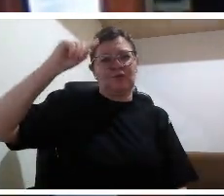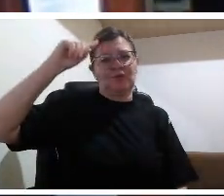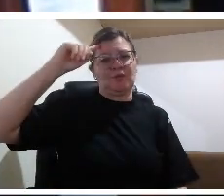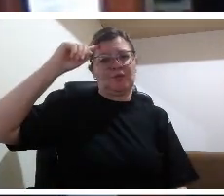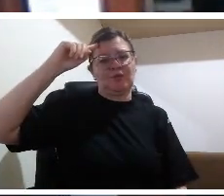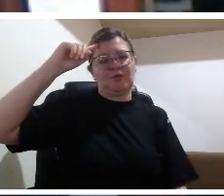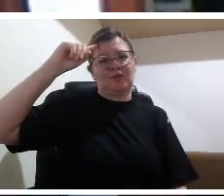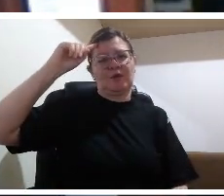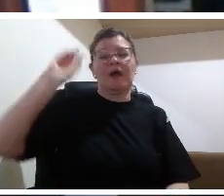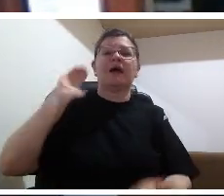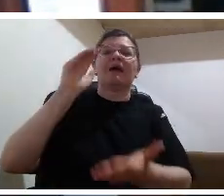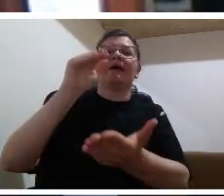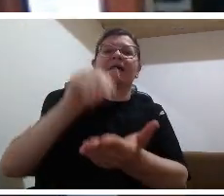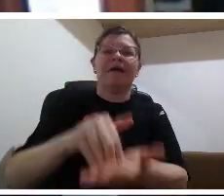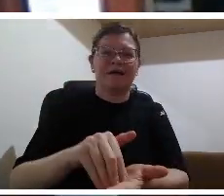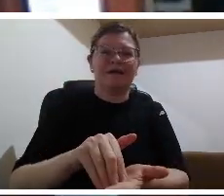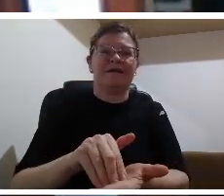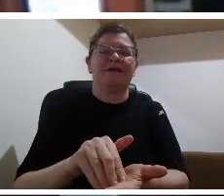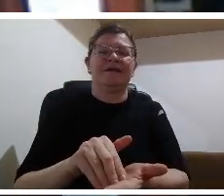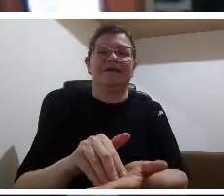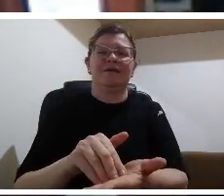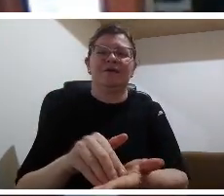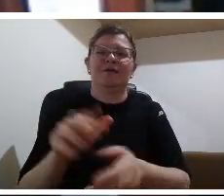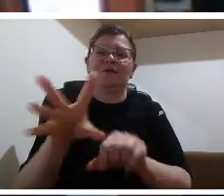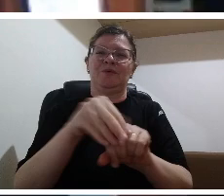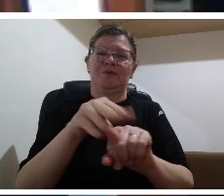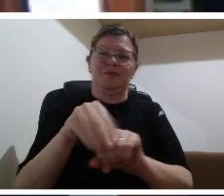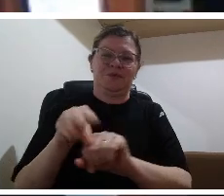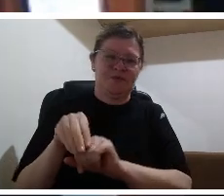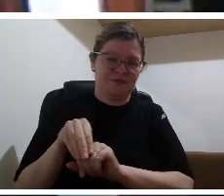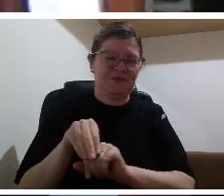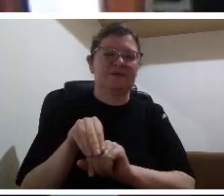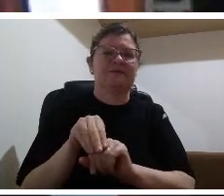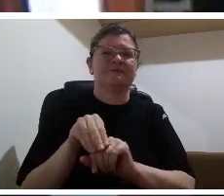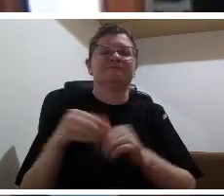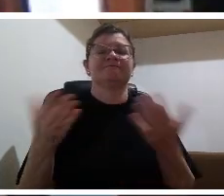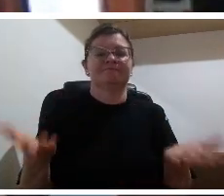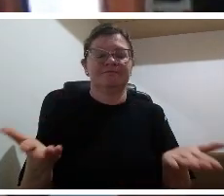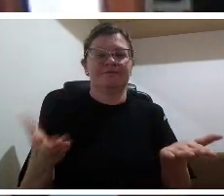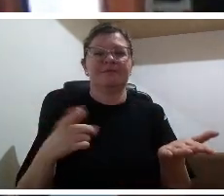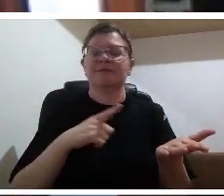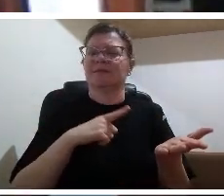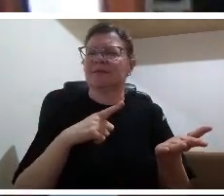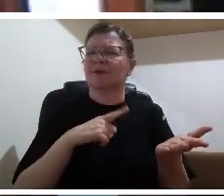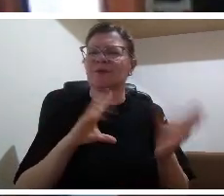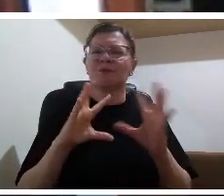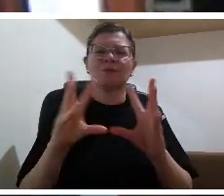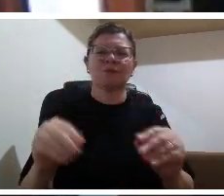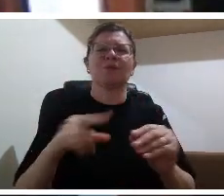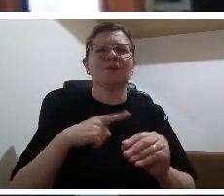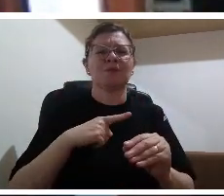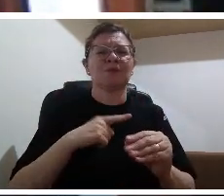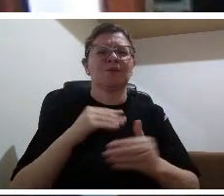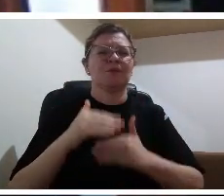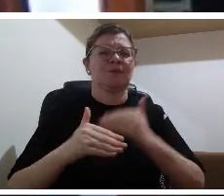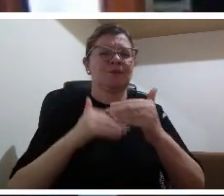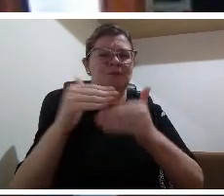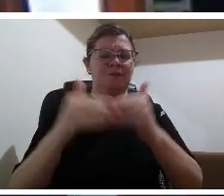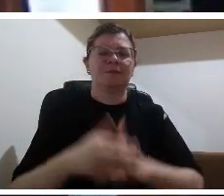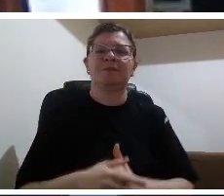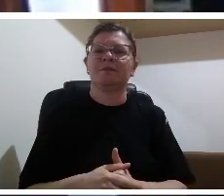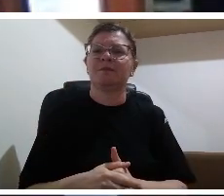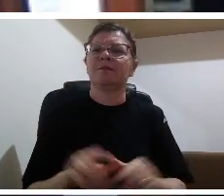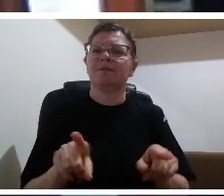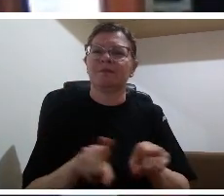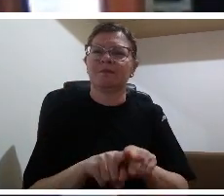processo diria que tanto no ensino presencial quanto no remoto o conceito